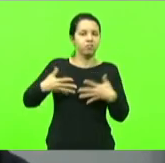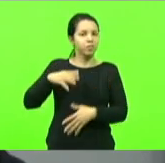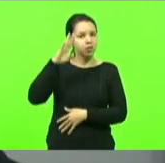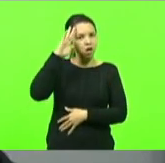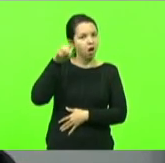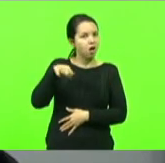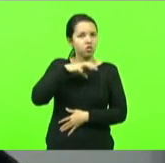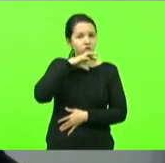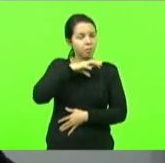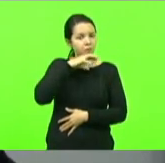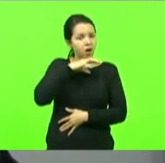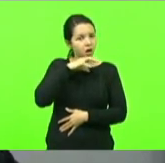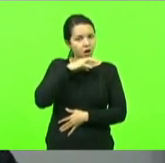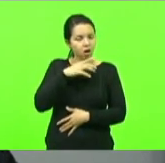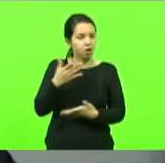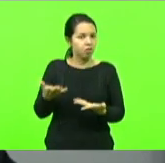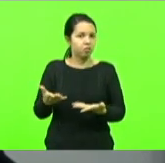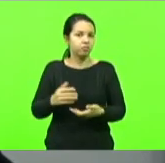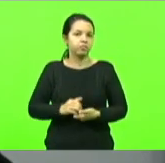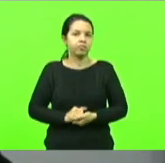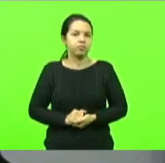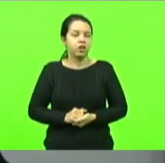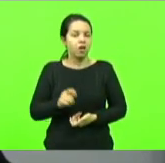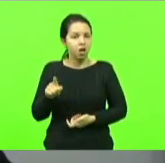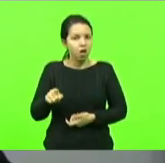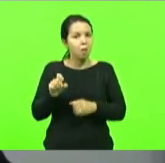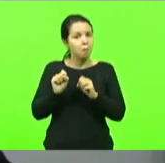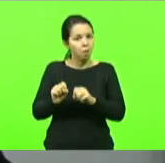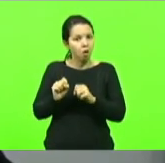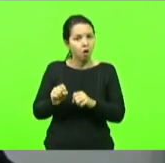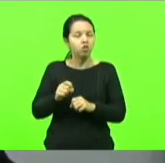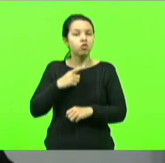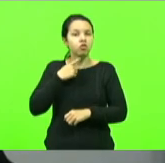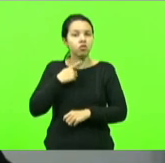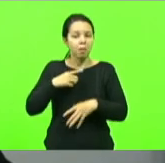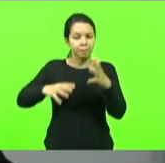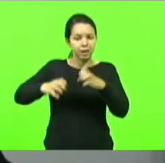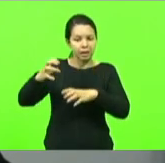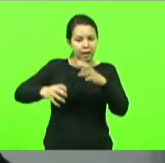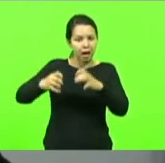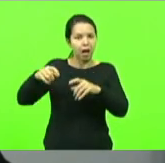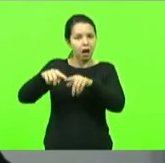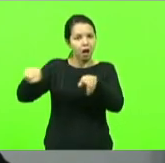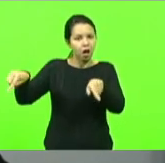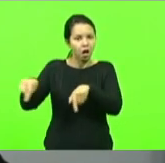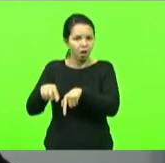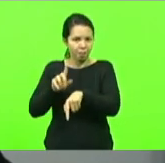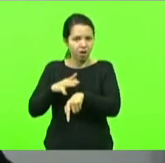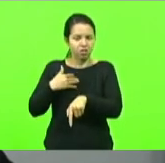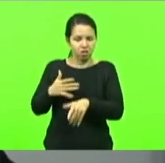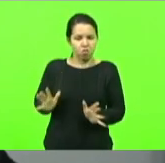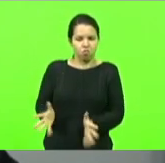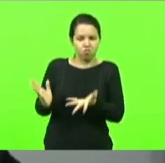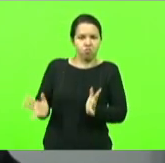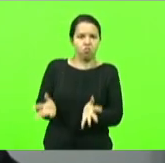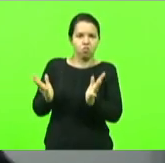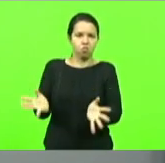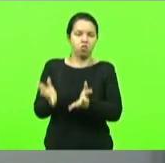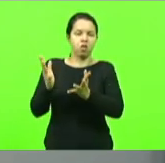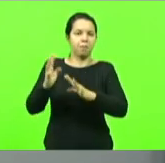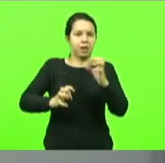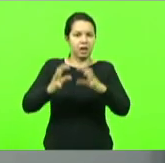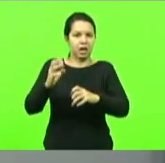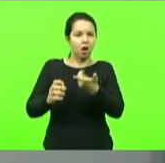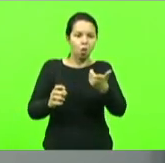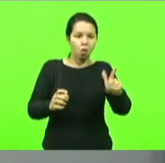dele pode ser brigar lá no terreno, num sítio, mas não estimular ele a brigar com outro animal. em relação relação